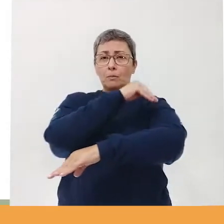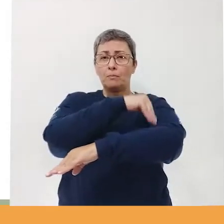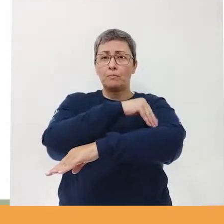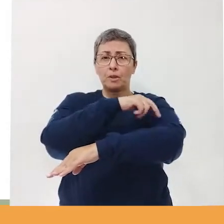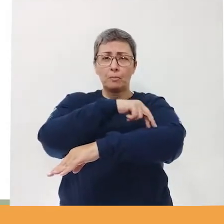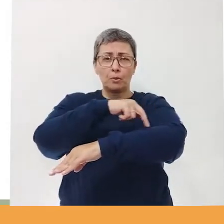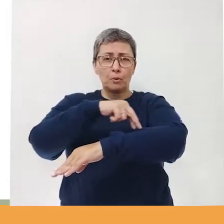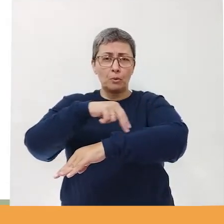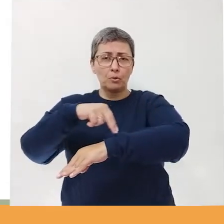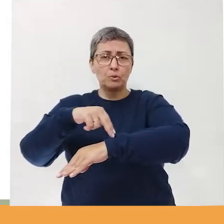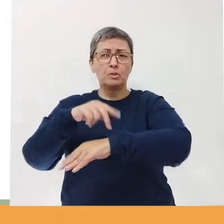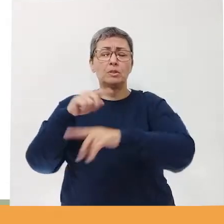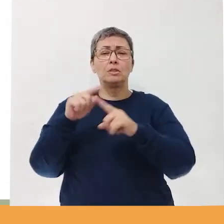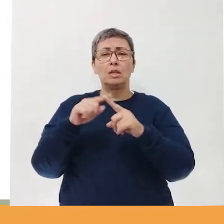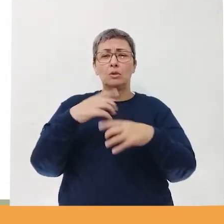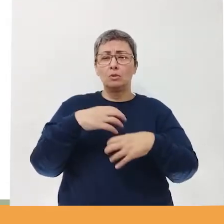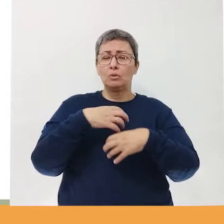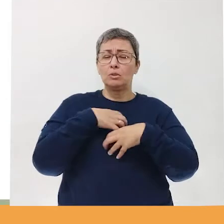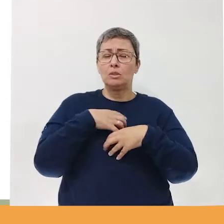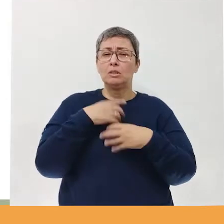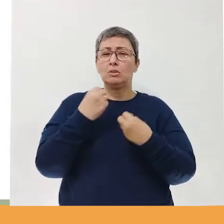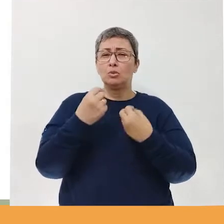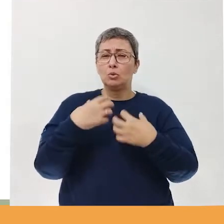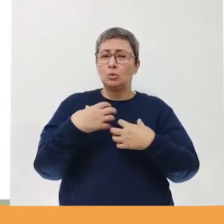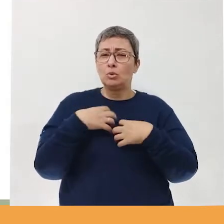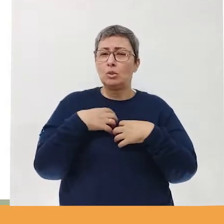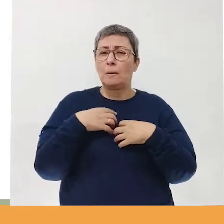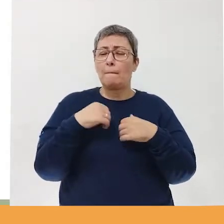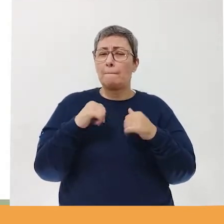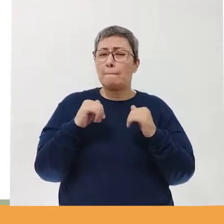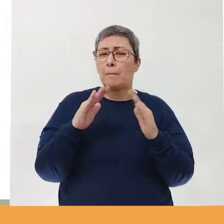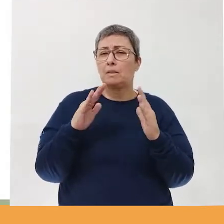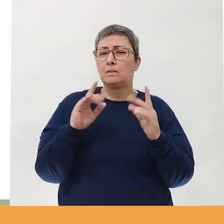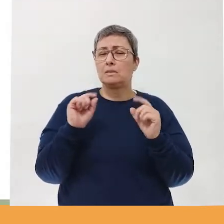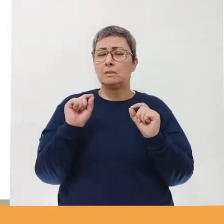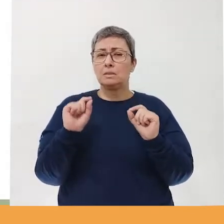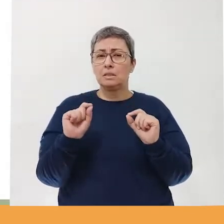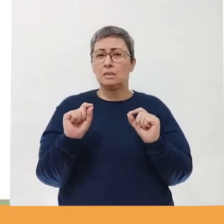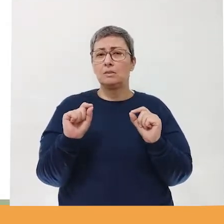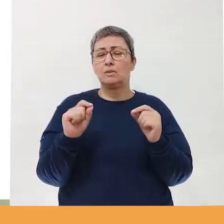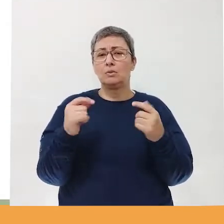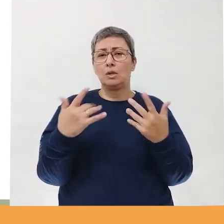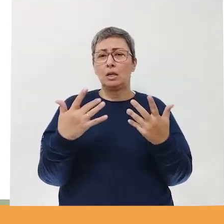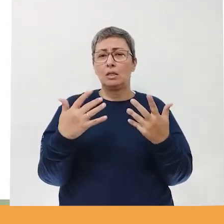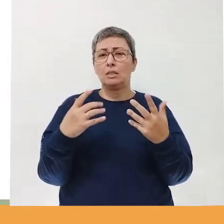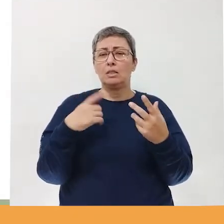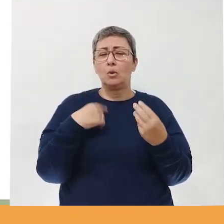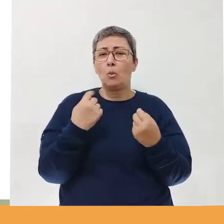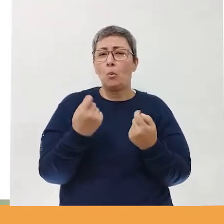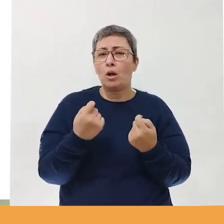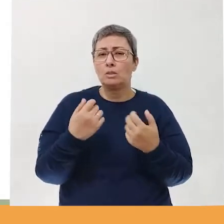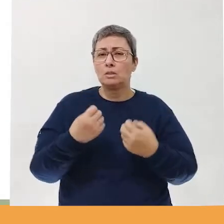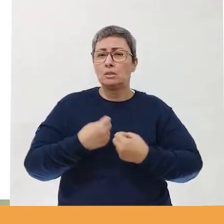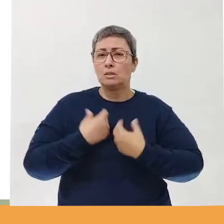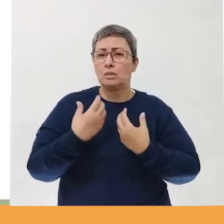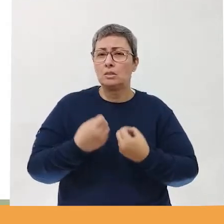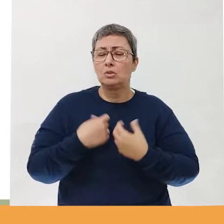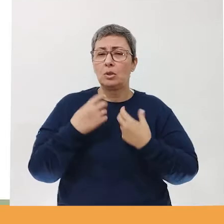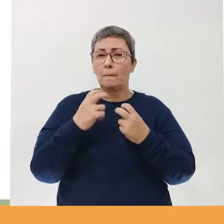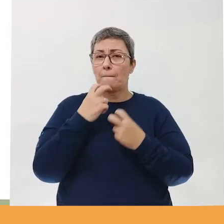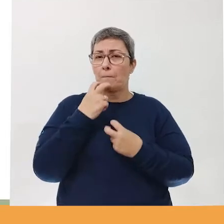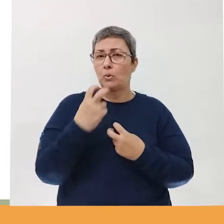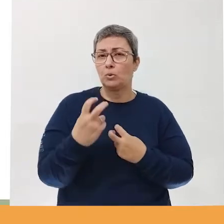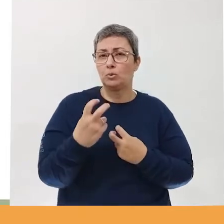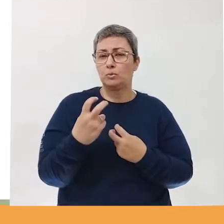ponte, esses sentimentos ali, ele sentiu mais aquilo, né? Chegando a se expressar através de um